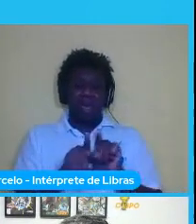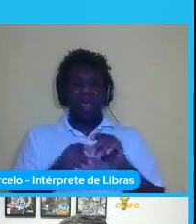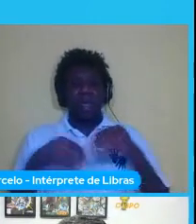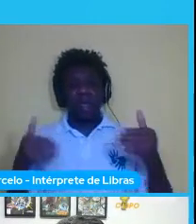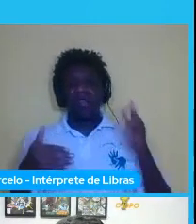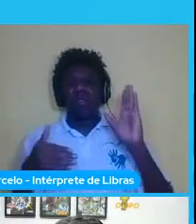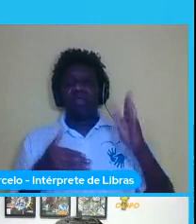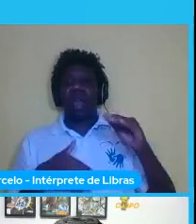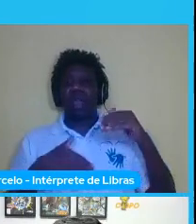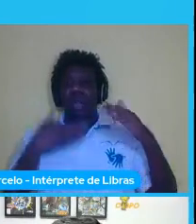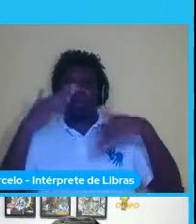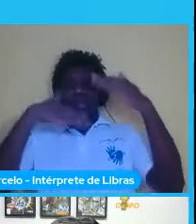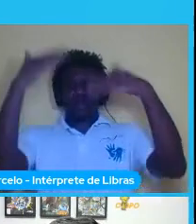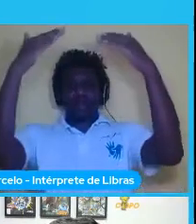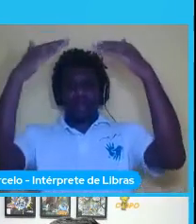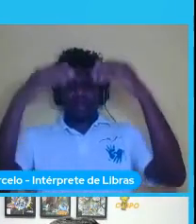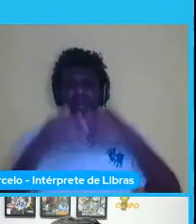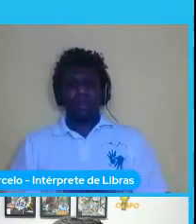avançado